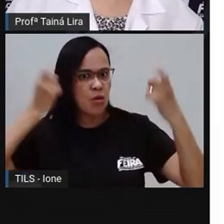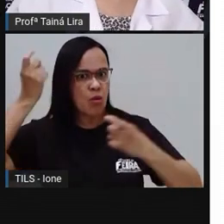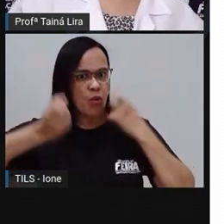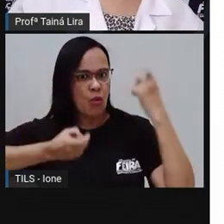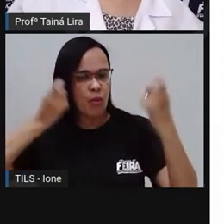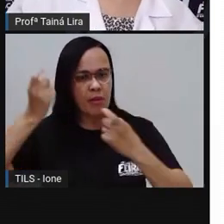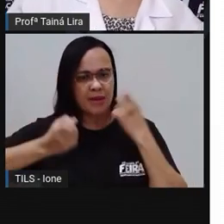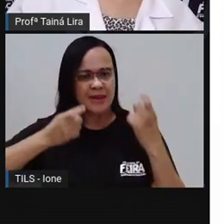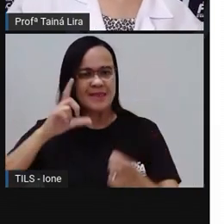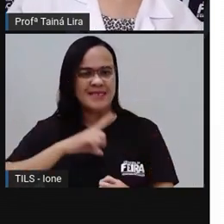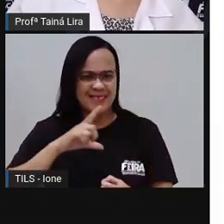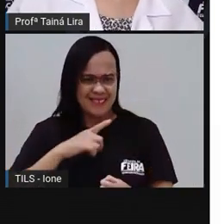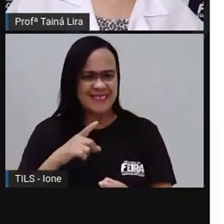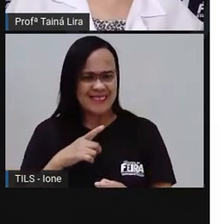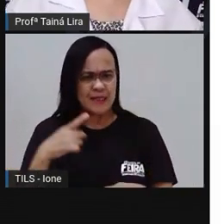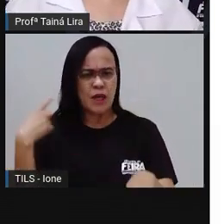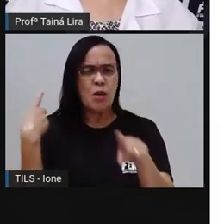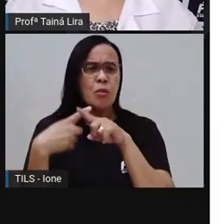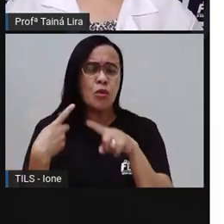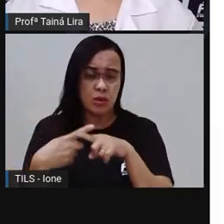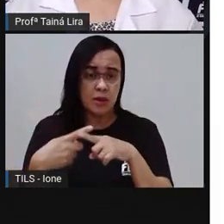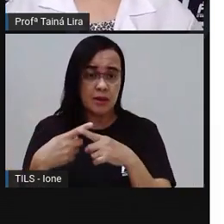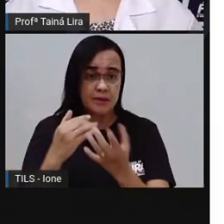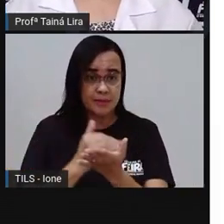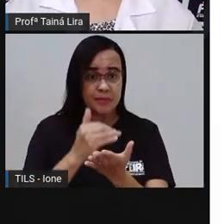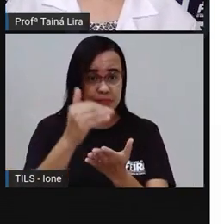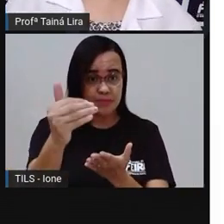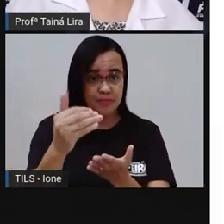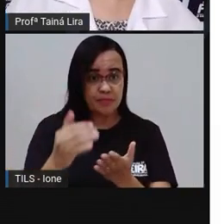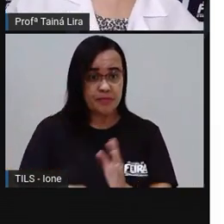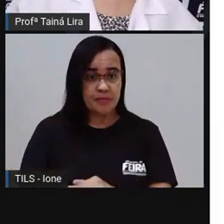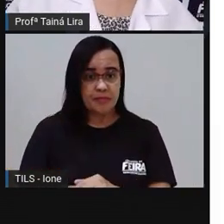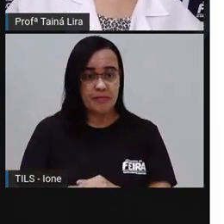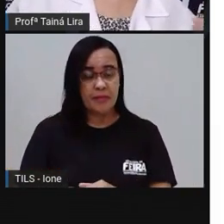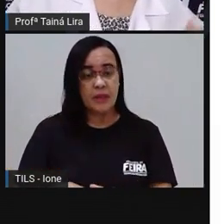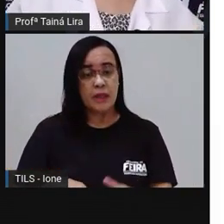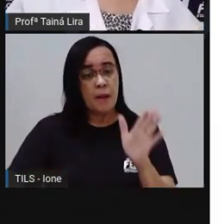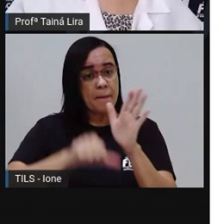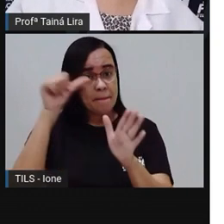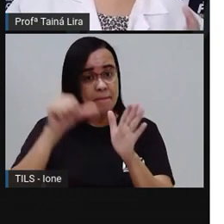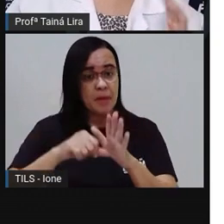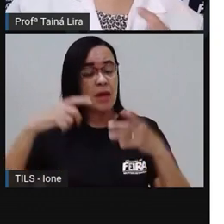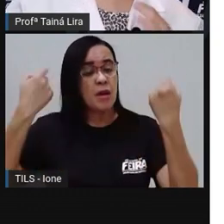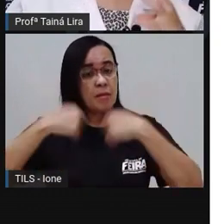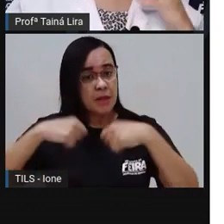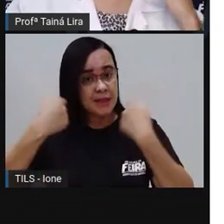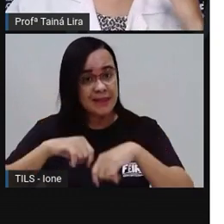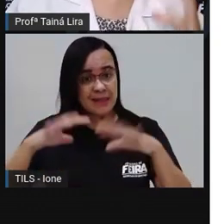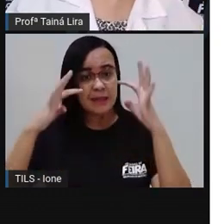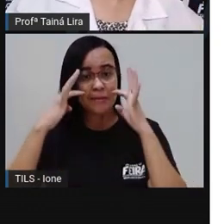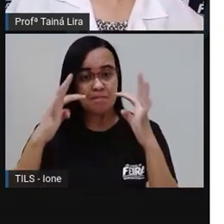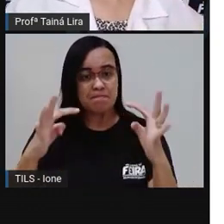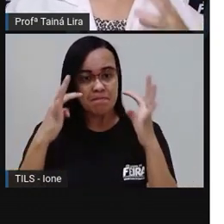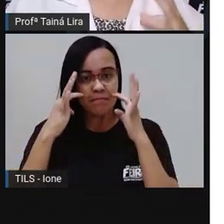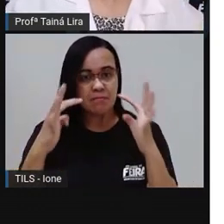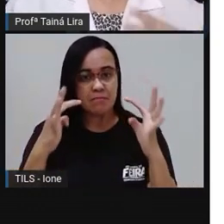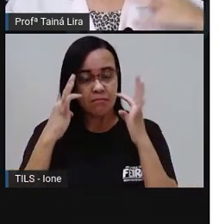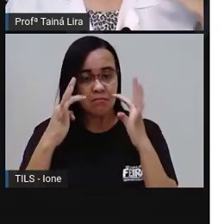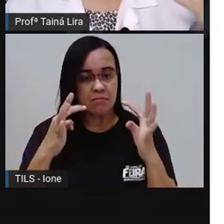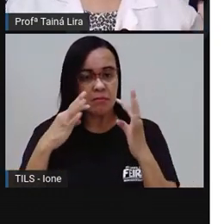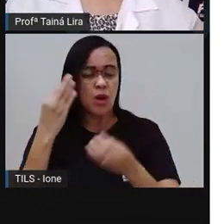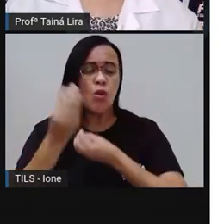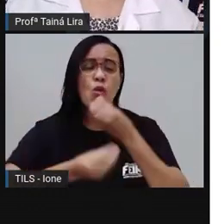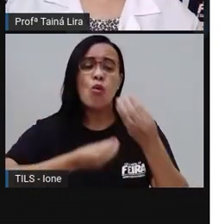lá, vamos continuar aqui para vocês entenderem. Primeiro que a gente tem que prestar bastante atenção na entonação, tá?